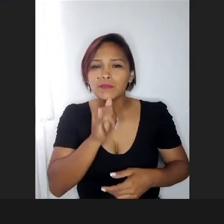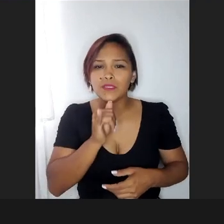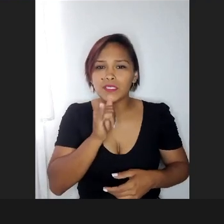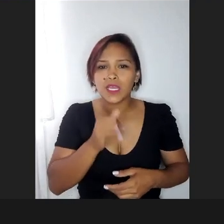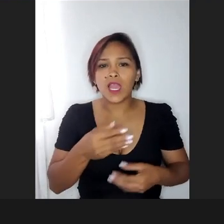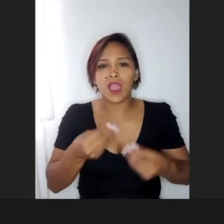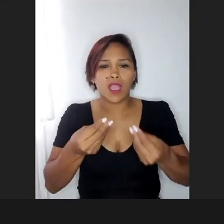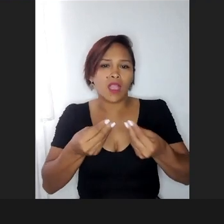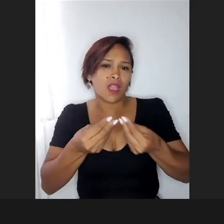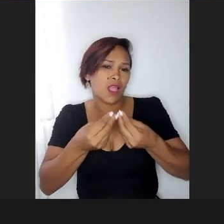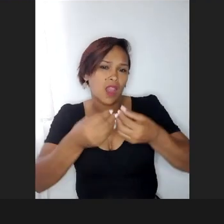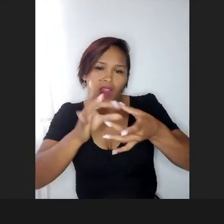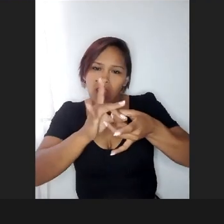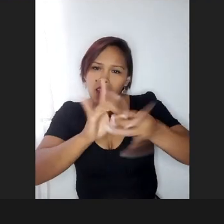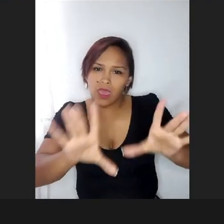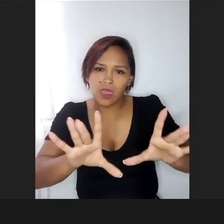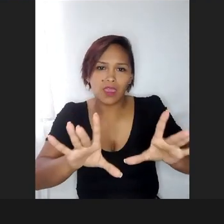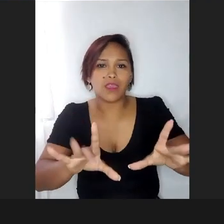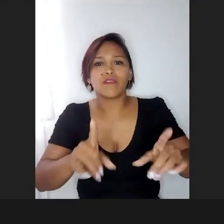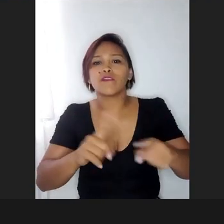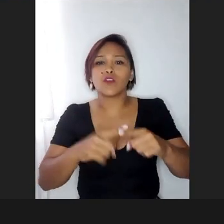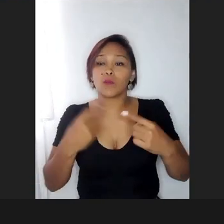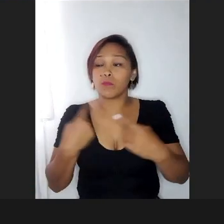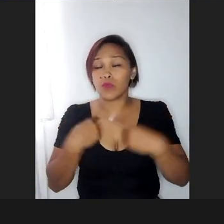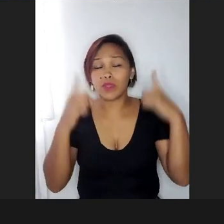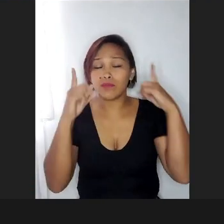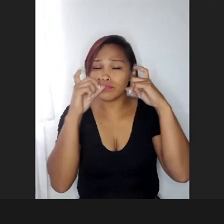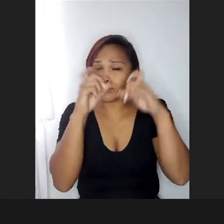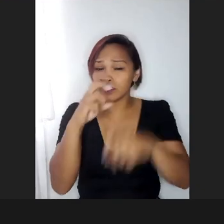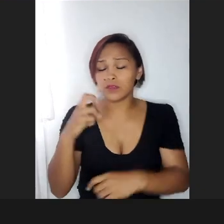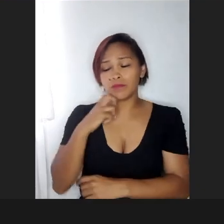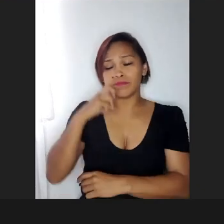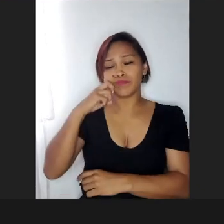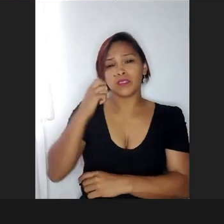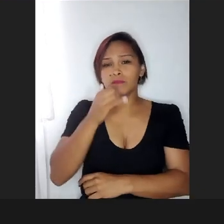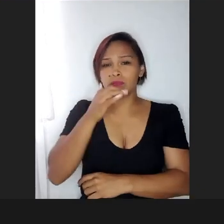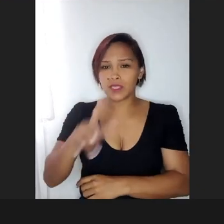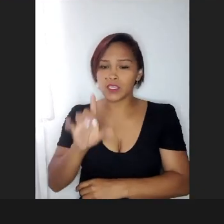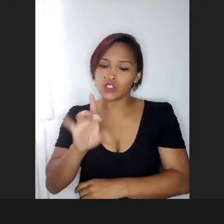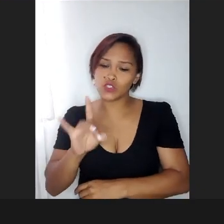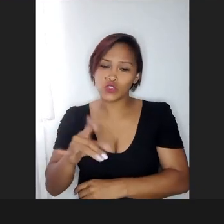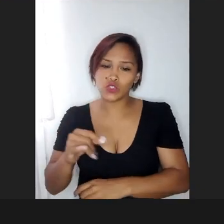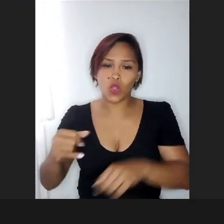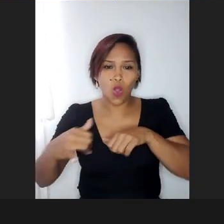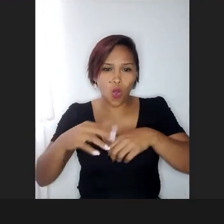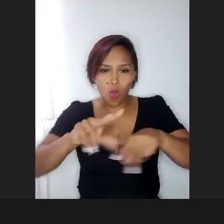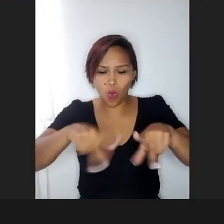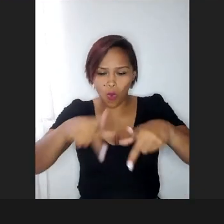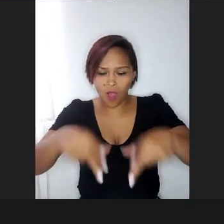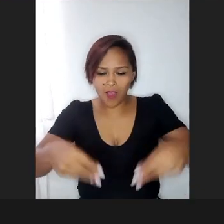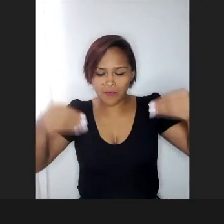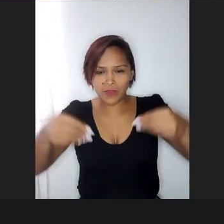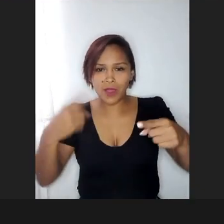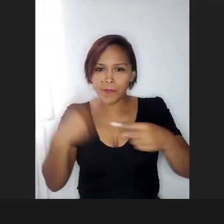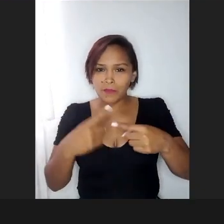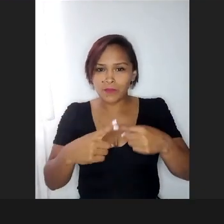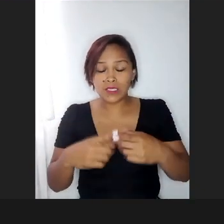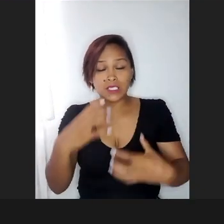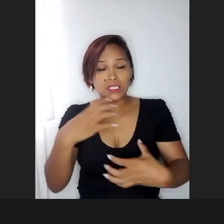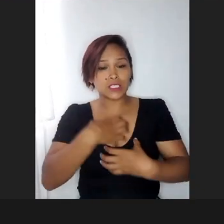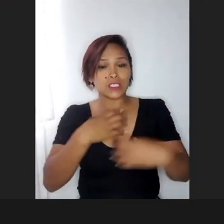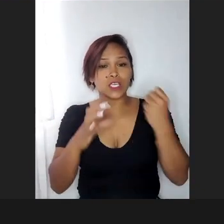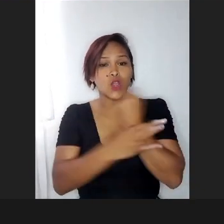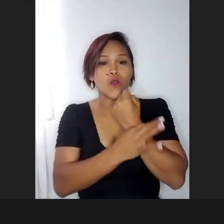fralda, o que é muito constrangedor para uma criança que faz só na fralda, se ela só faz na fralda, é porque ela não se sente segura